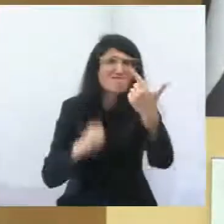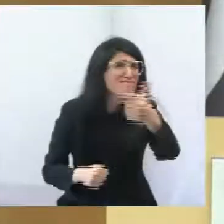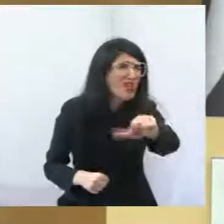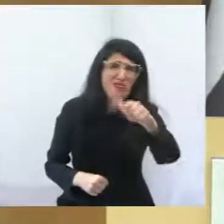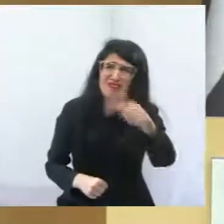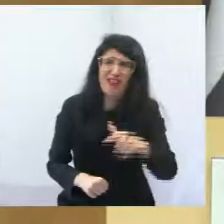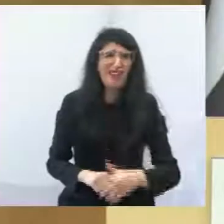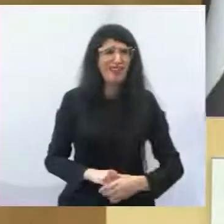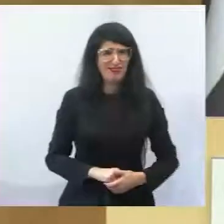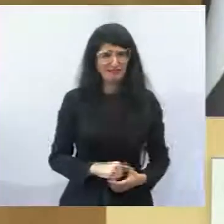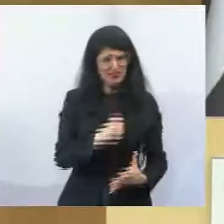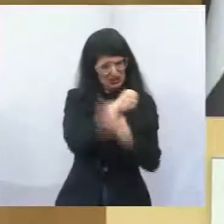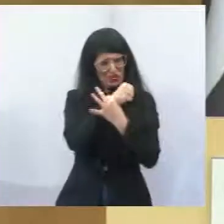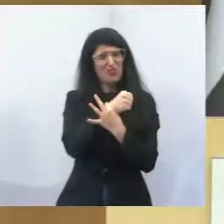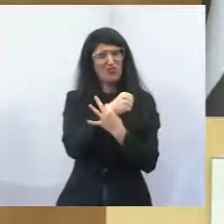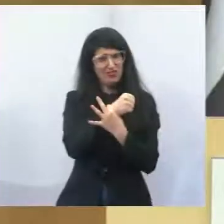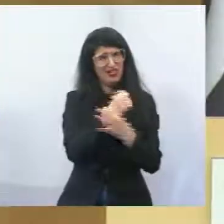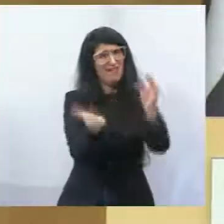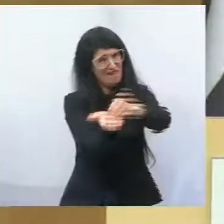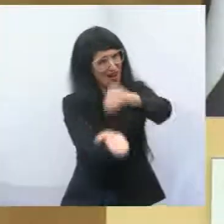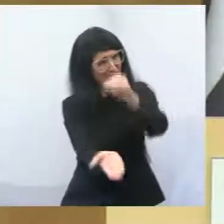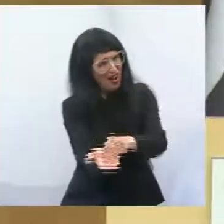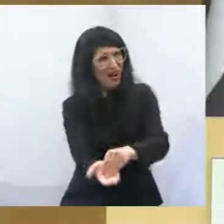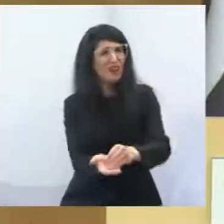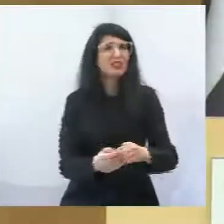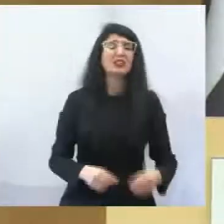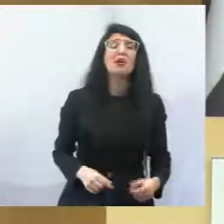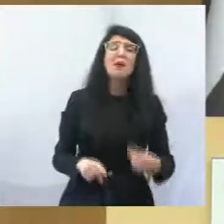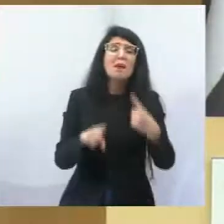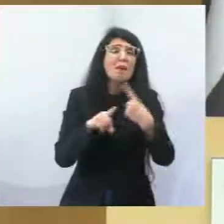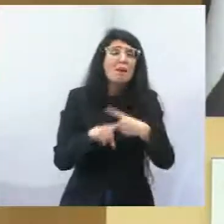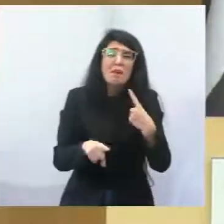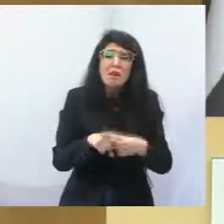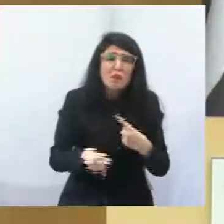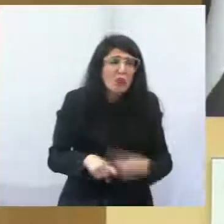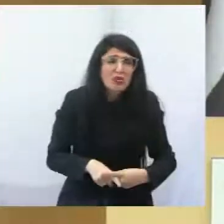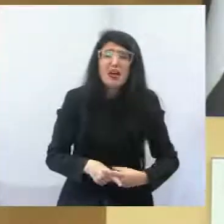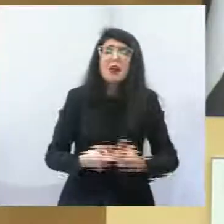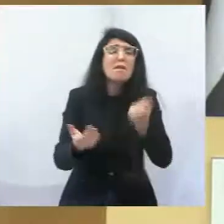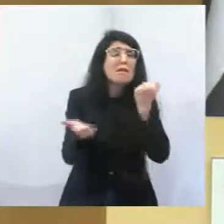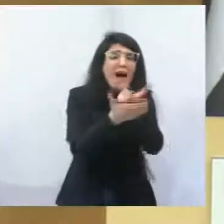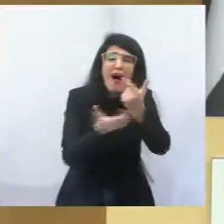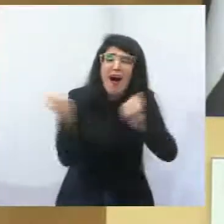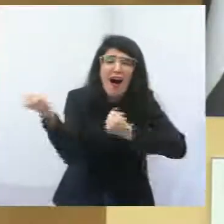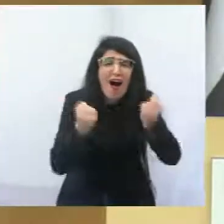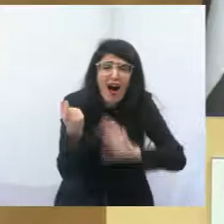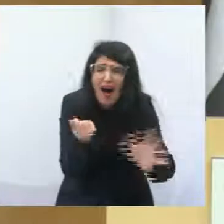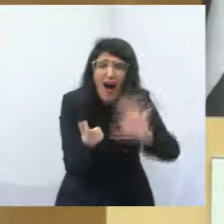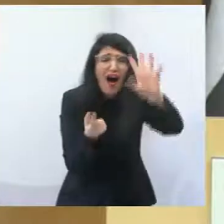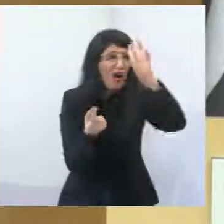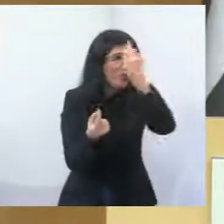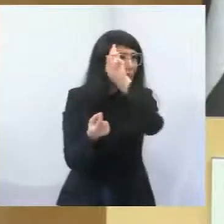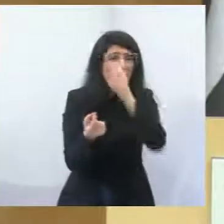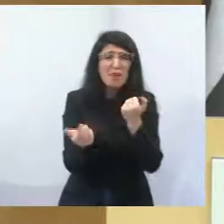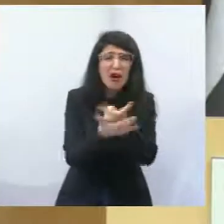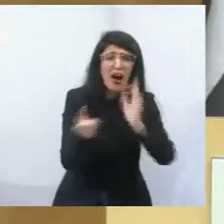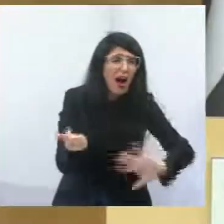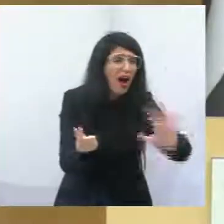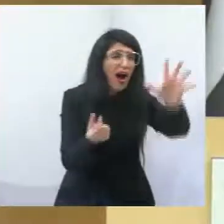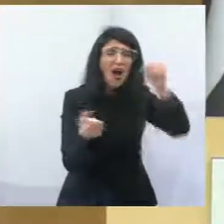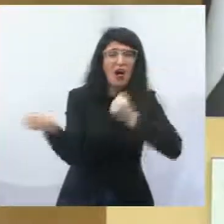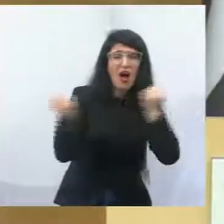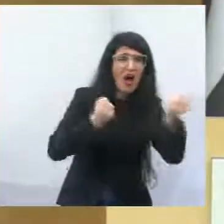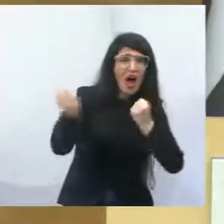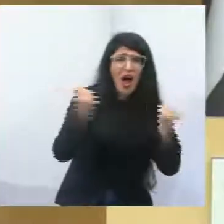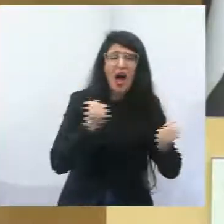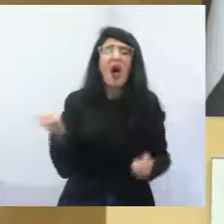trabalho são eles que sustentam. É a parcela do carro, é a manutenção do veículo, não tem pagamento de